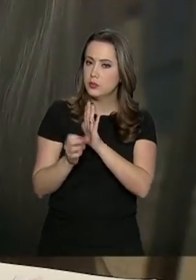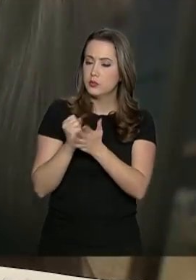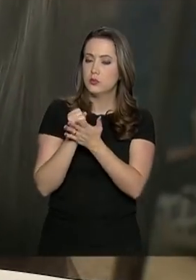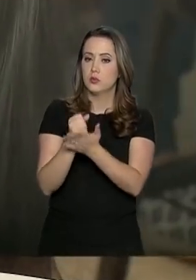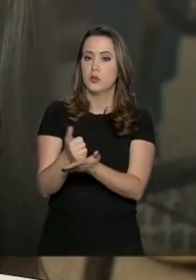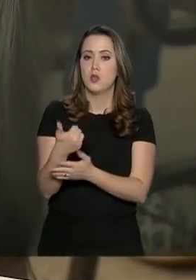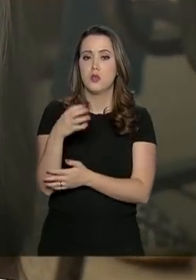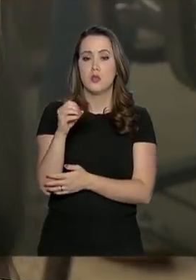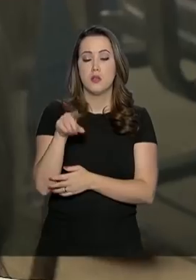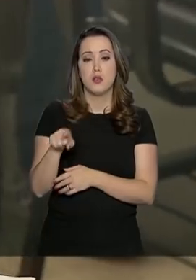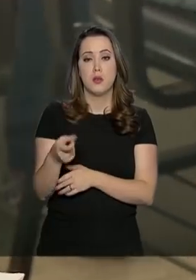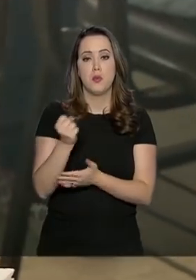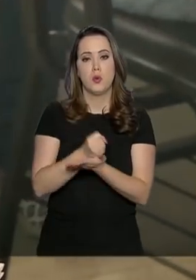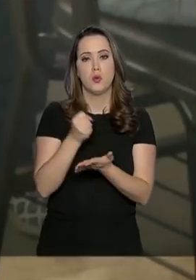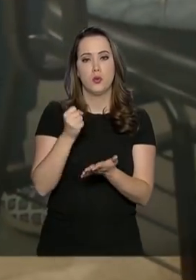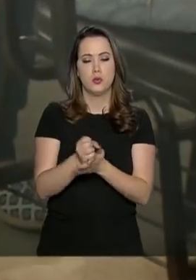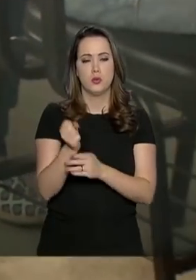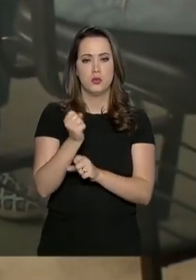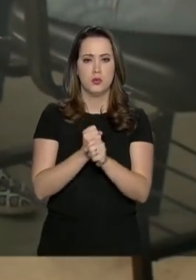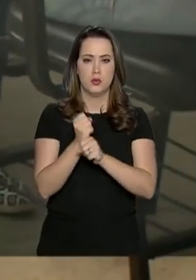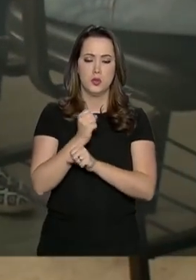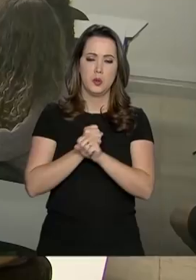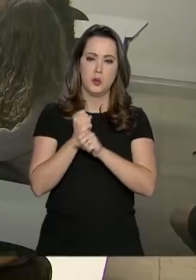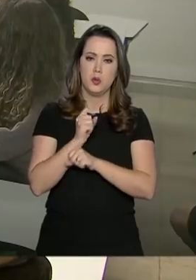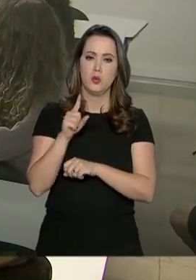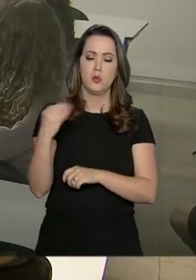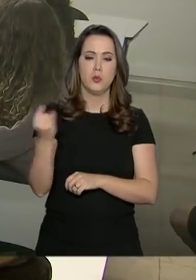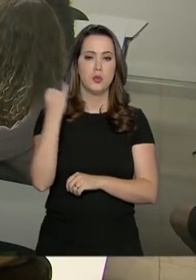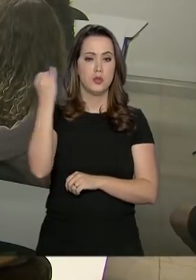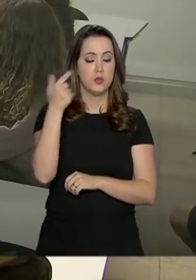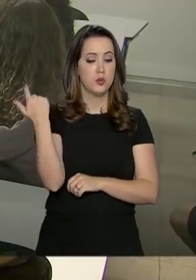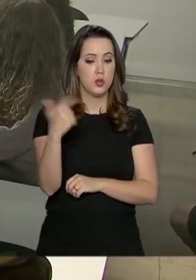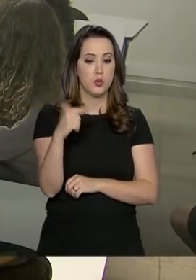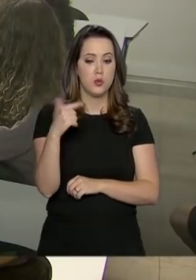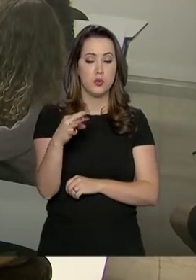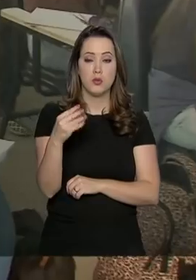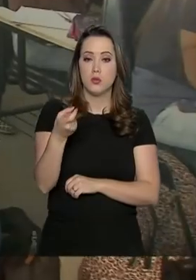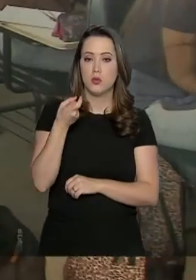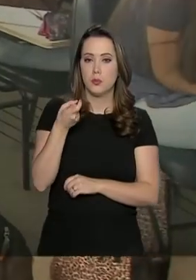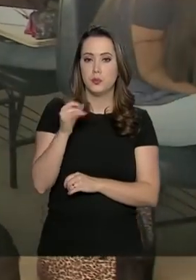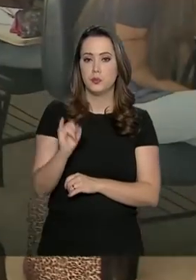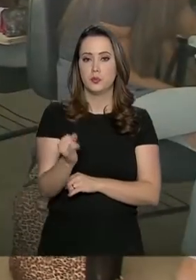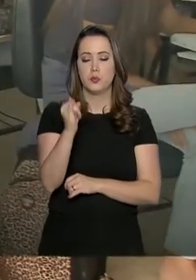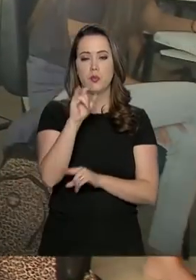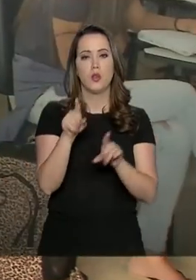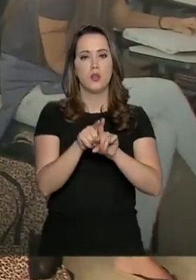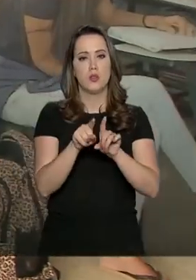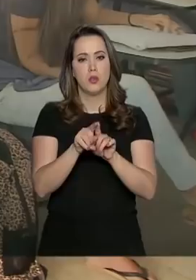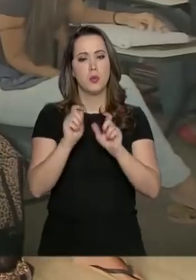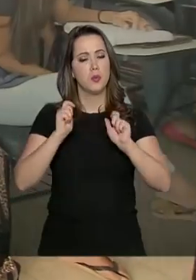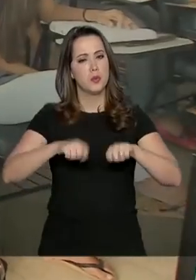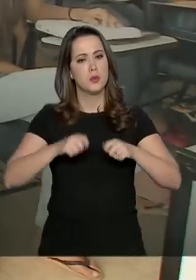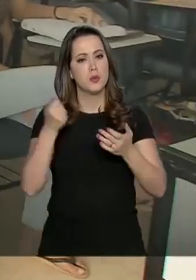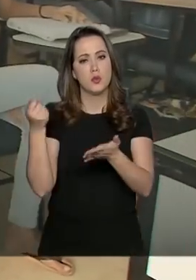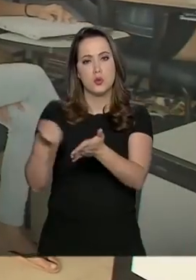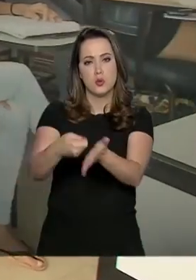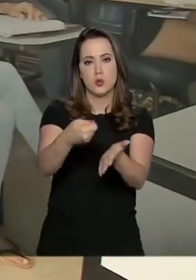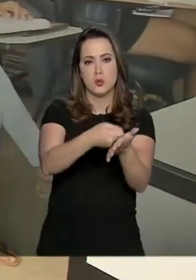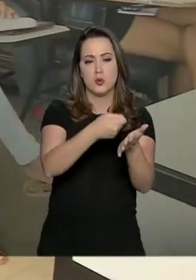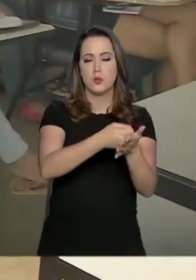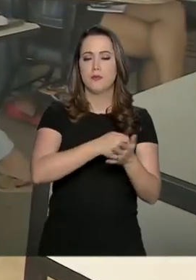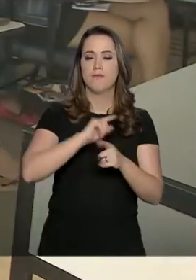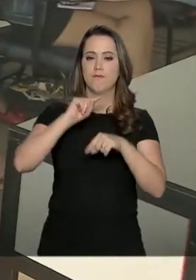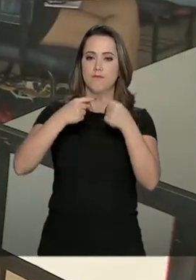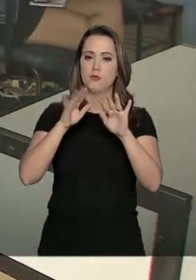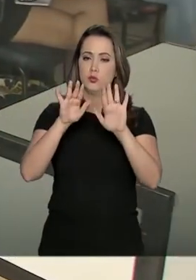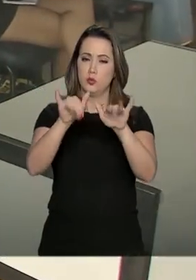100 mil contratos este ano. Um dos atrativos é não ter taxa de juros, além das condições de pagamento após